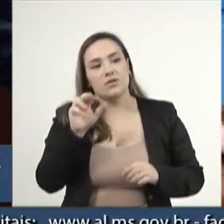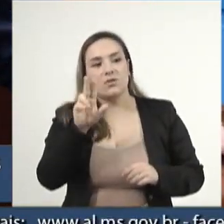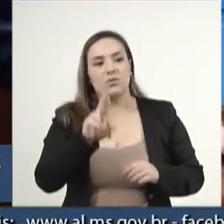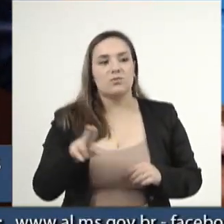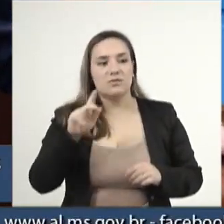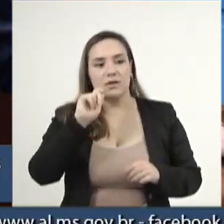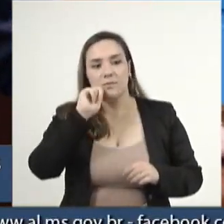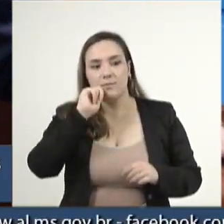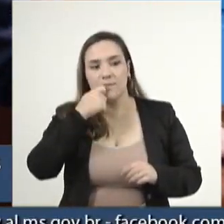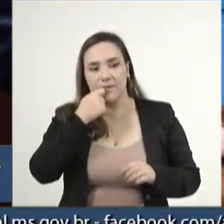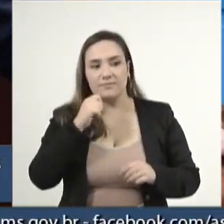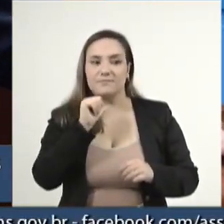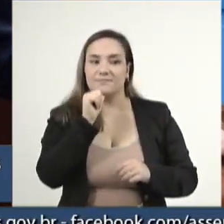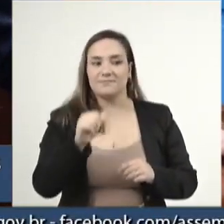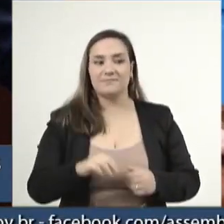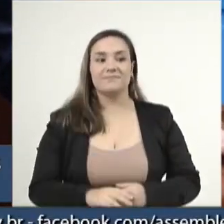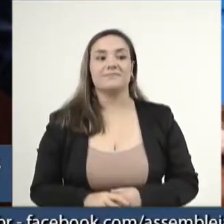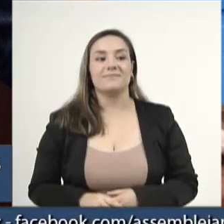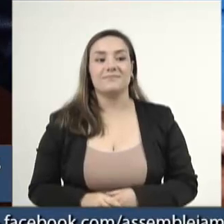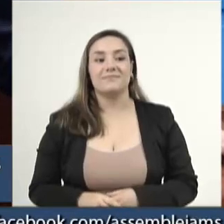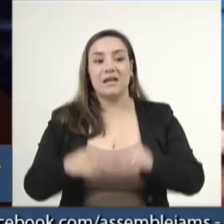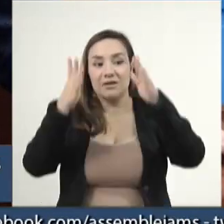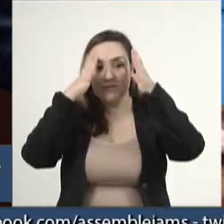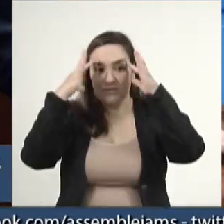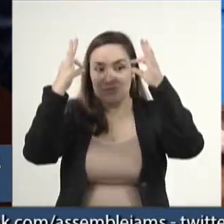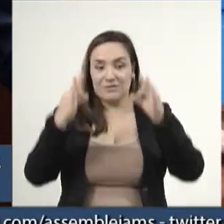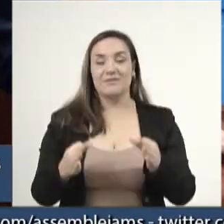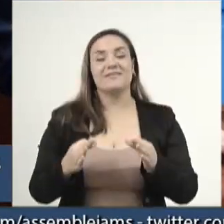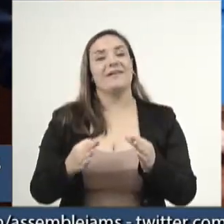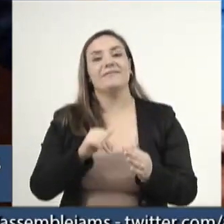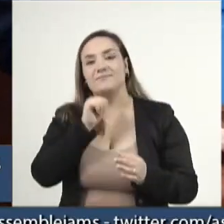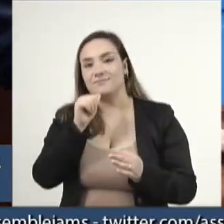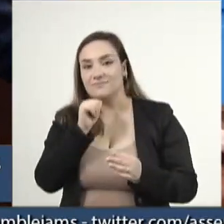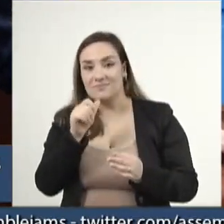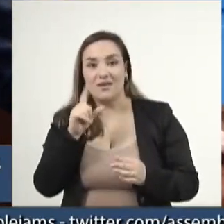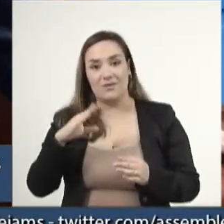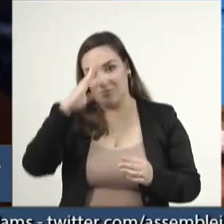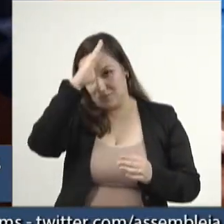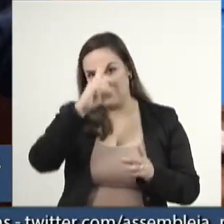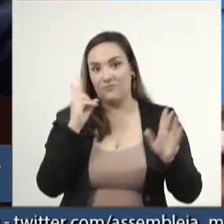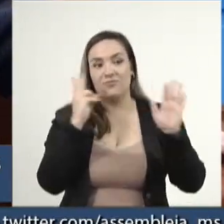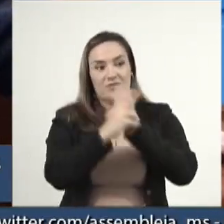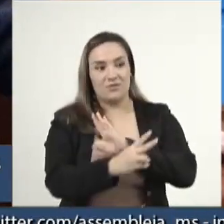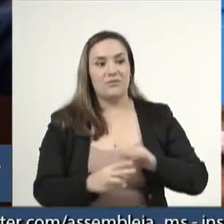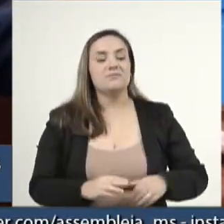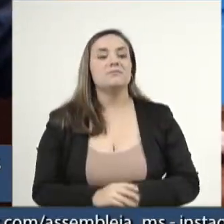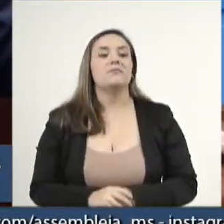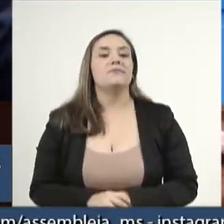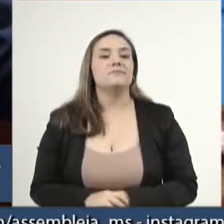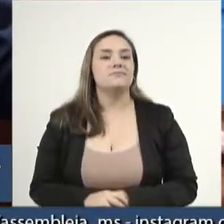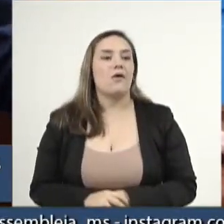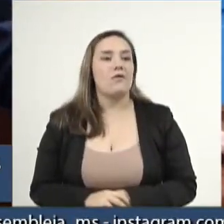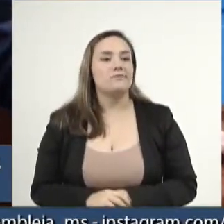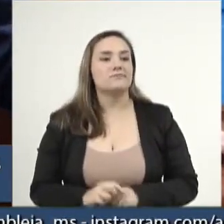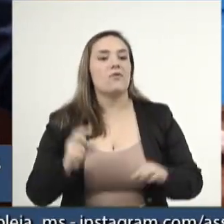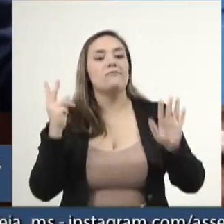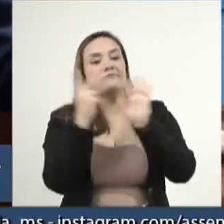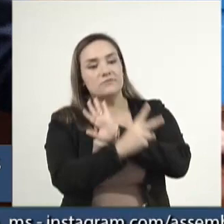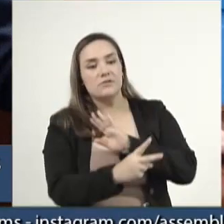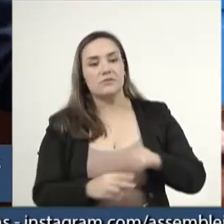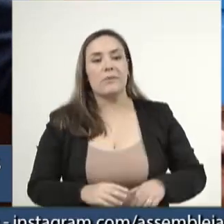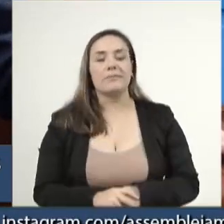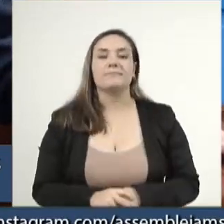É um programa de dignidade menstrual que o Bolsonaro vetou. Vetou.